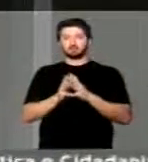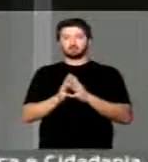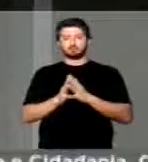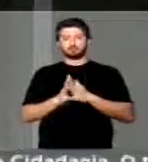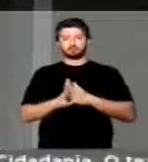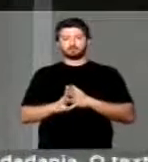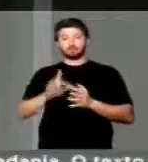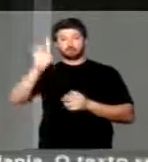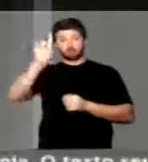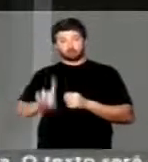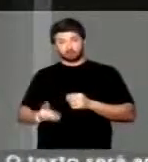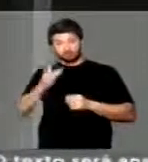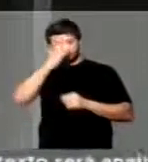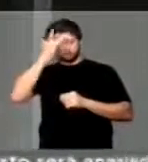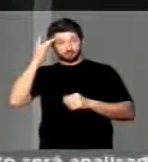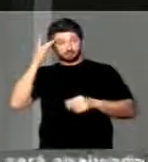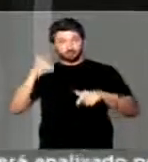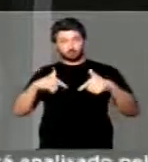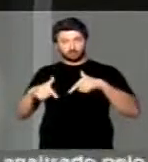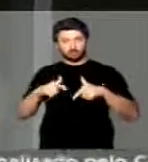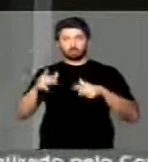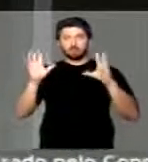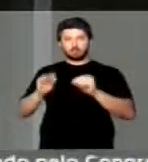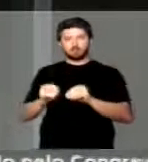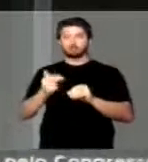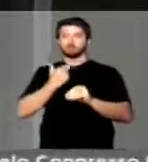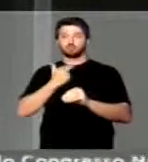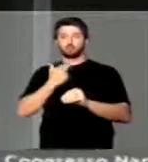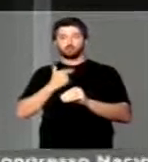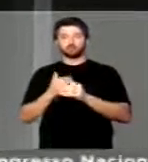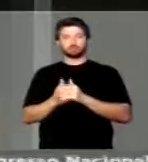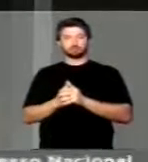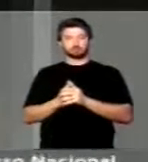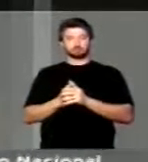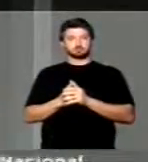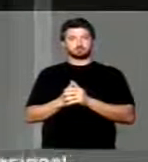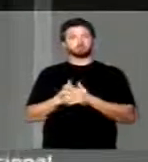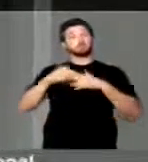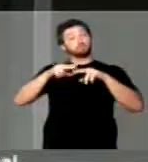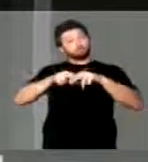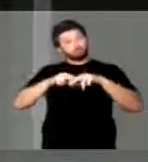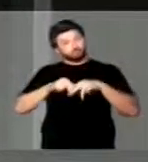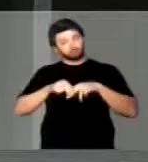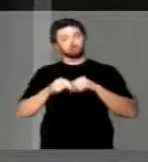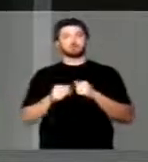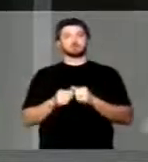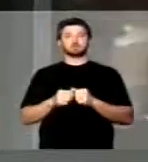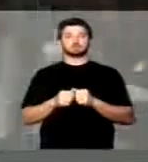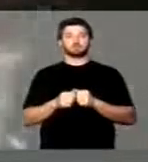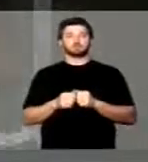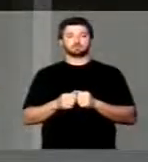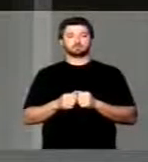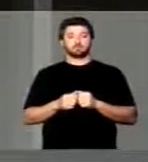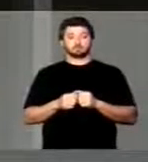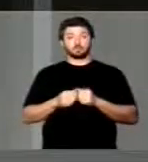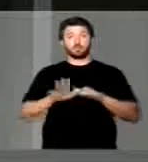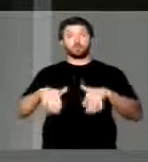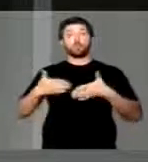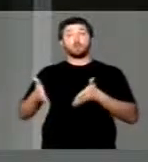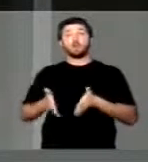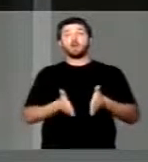Direitos dos trabalhadores são intocáveis. Por isso, quero dizer, o caminho